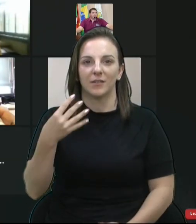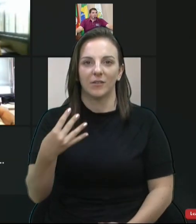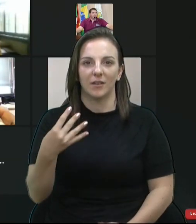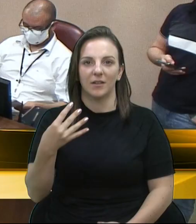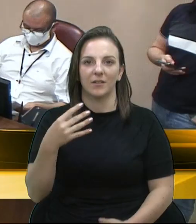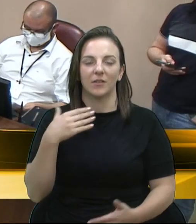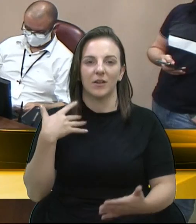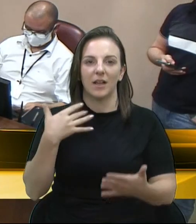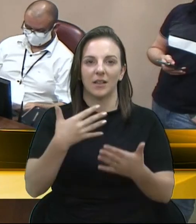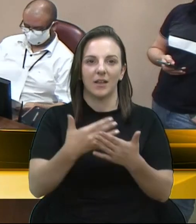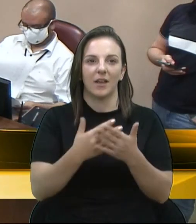o final da ordem do dia.